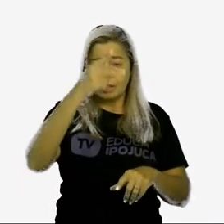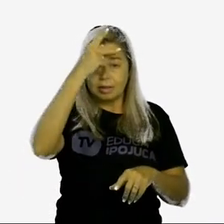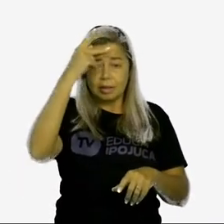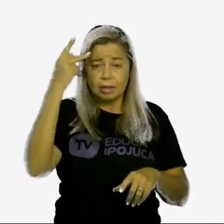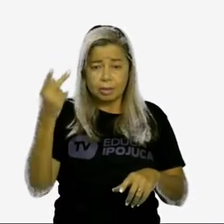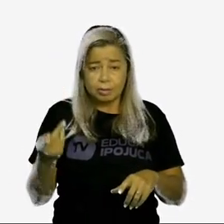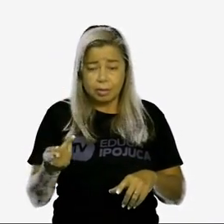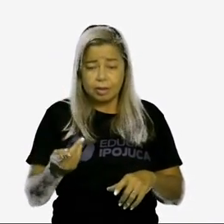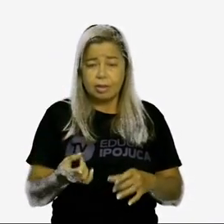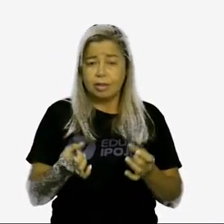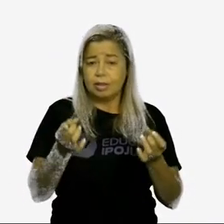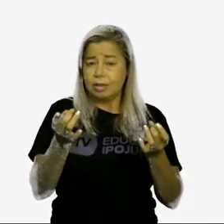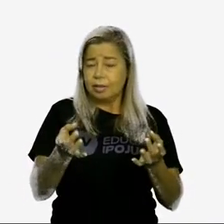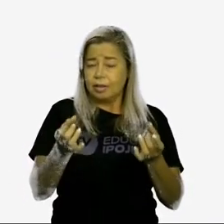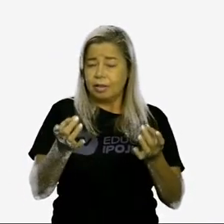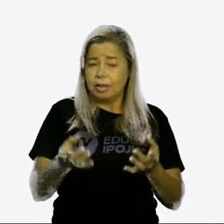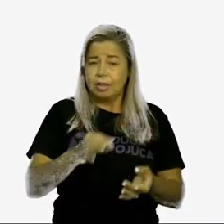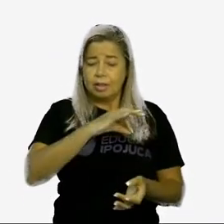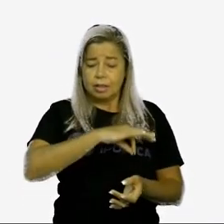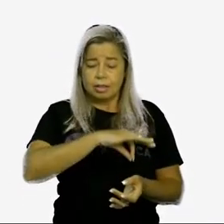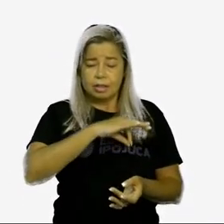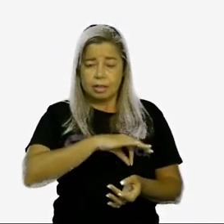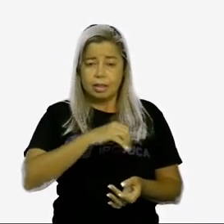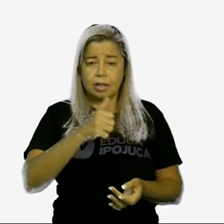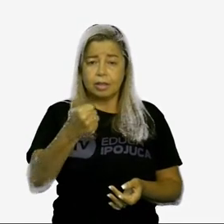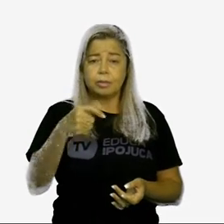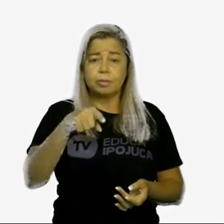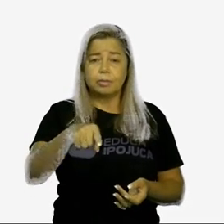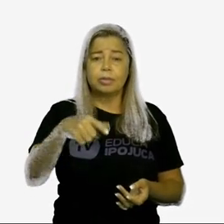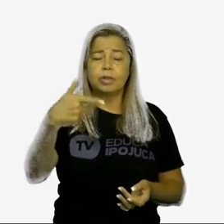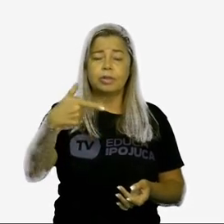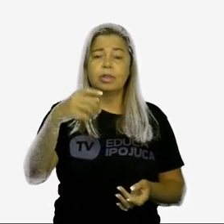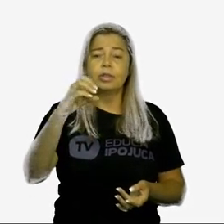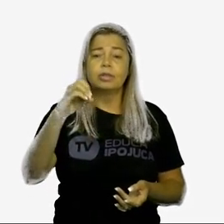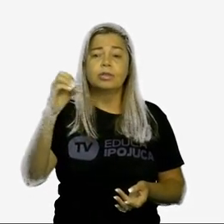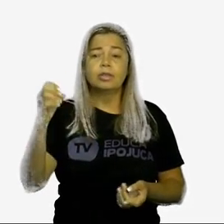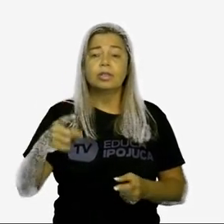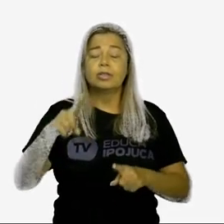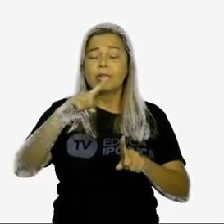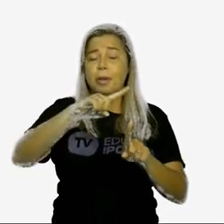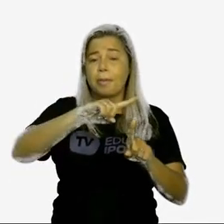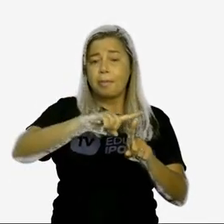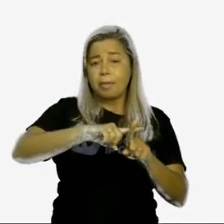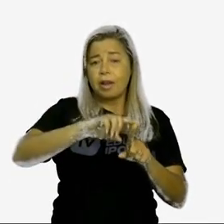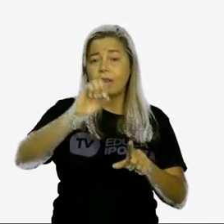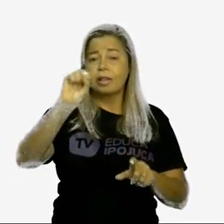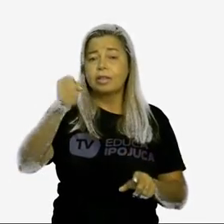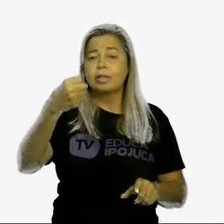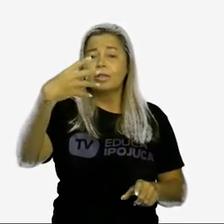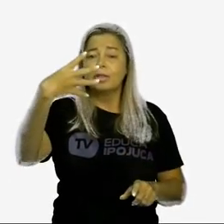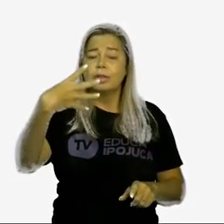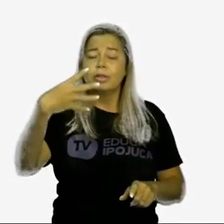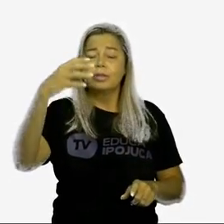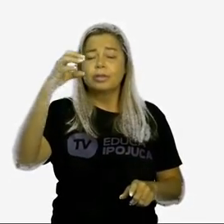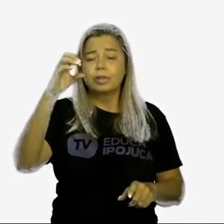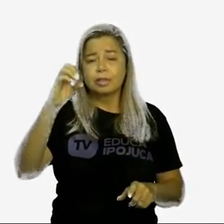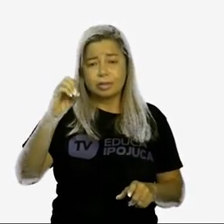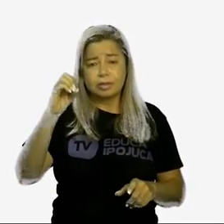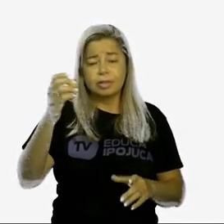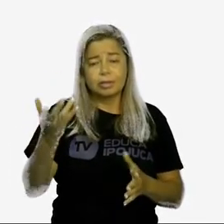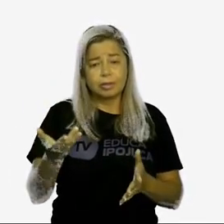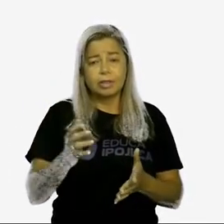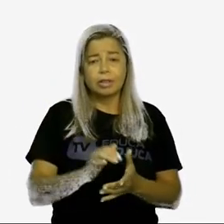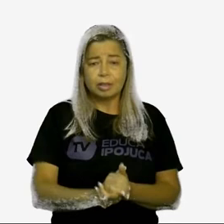de R$.200,00 mais a comissão. Então, R$.200,00 mais a comissão,